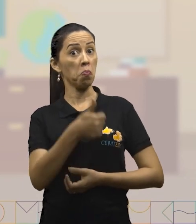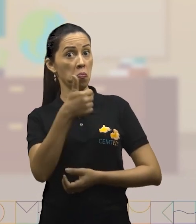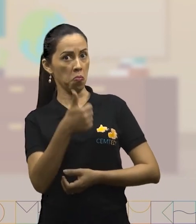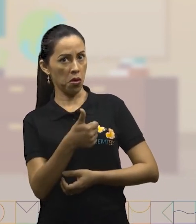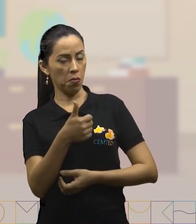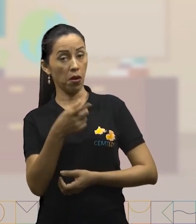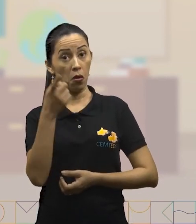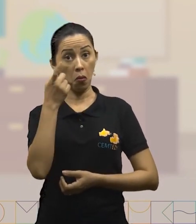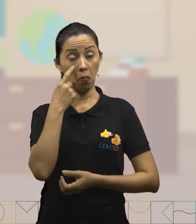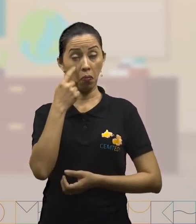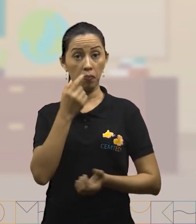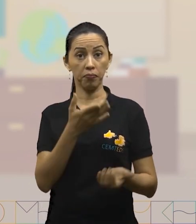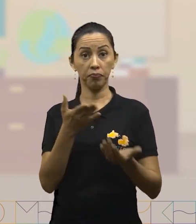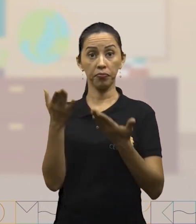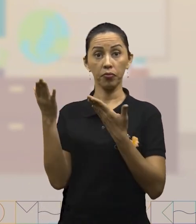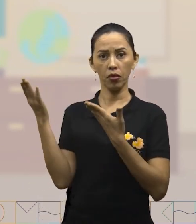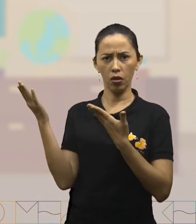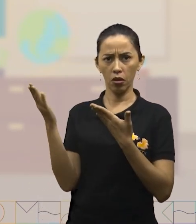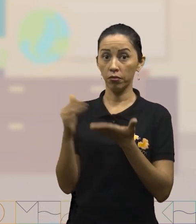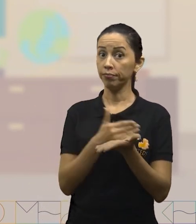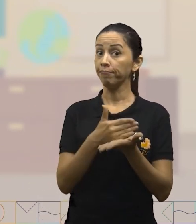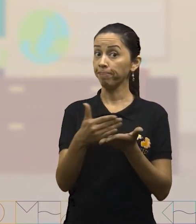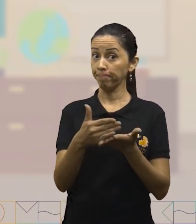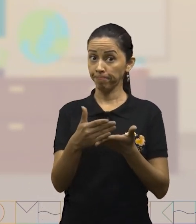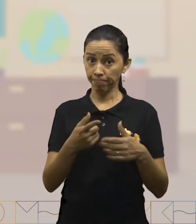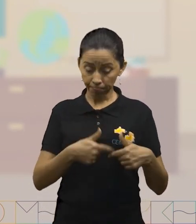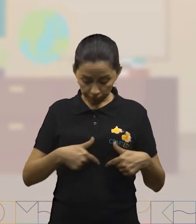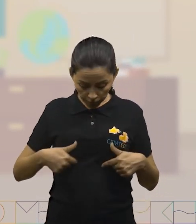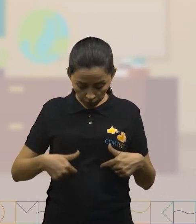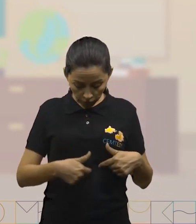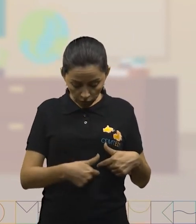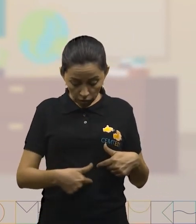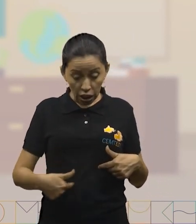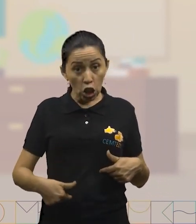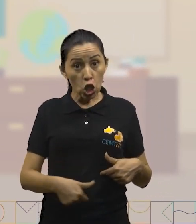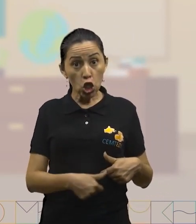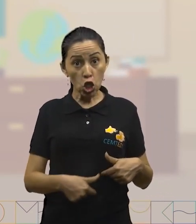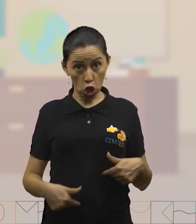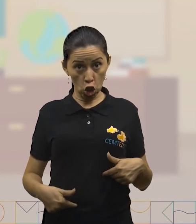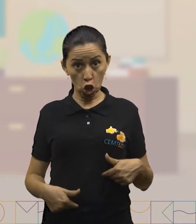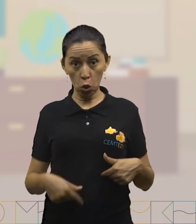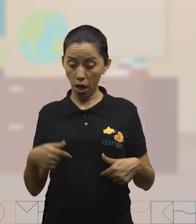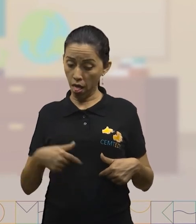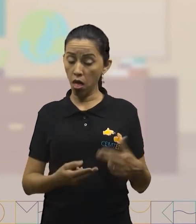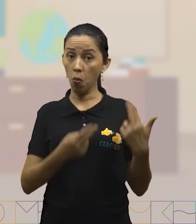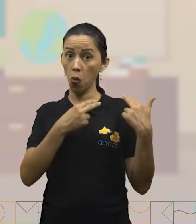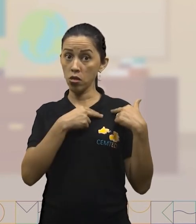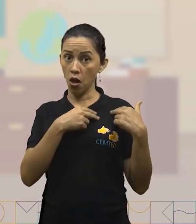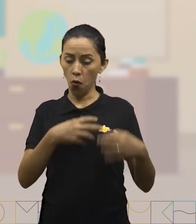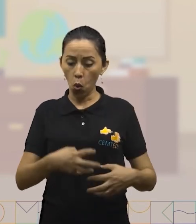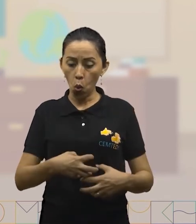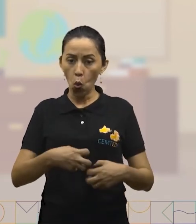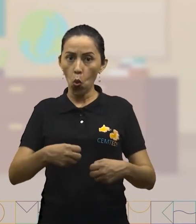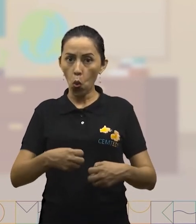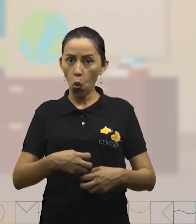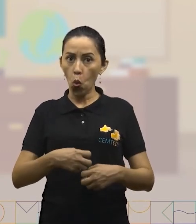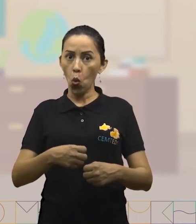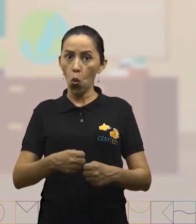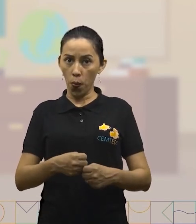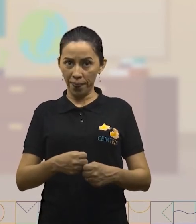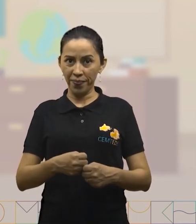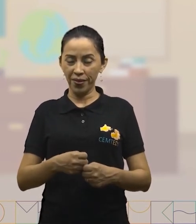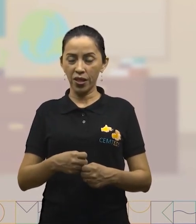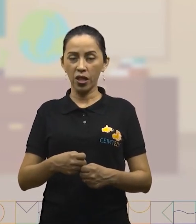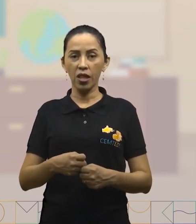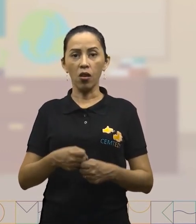Então, a partir do intestino, a gente obtém nutrientes, que vão